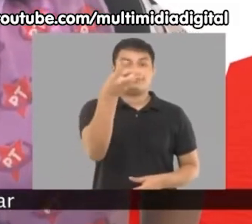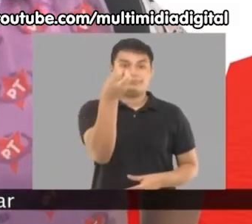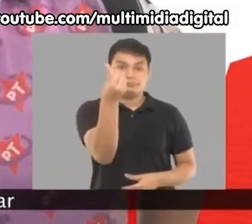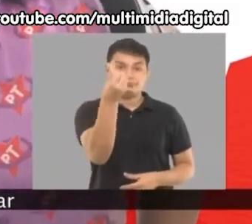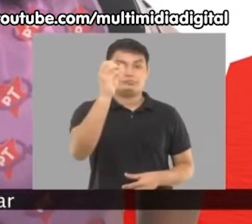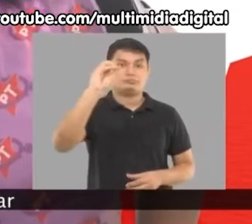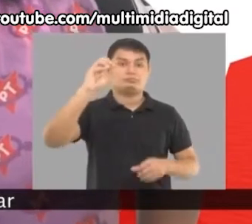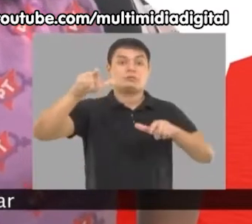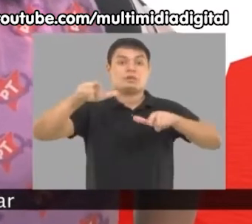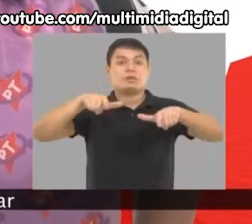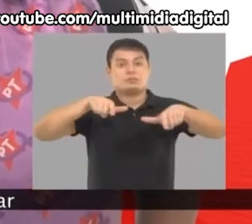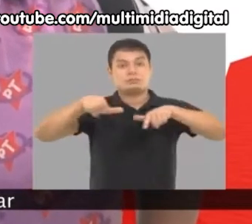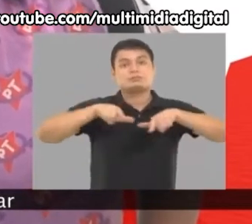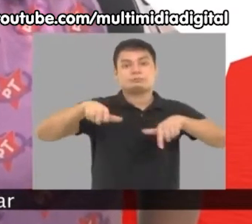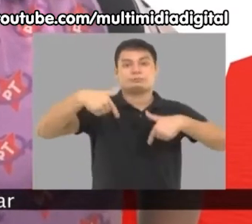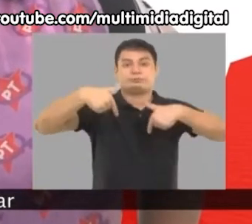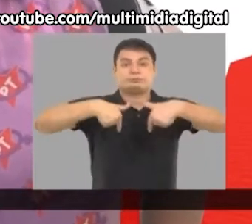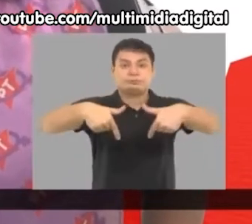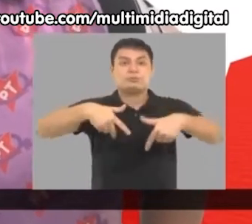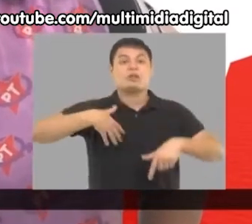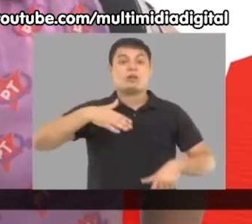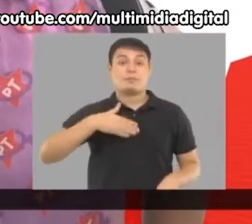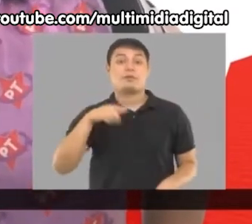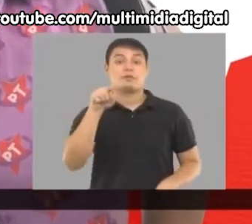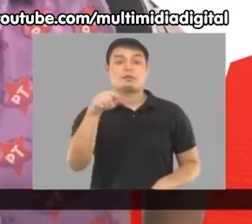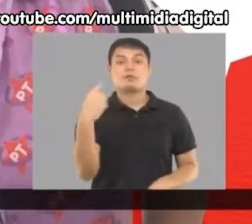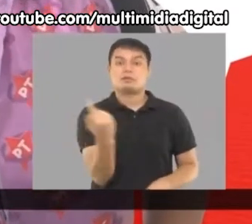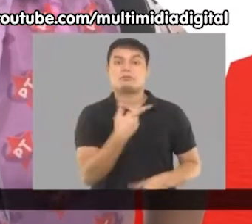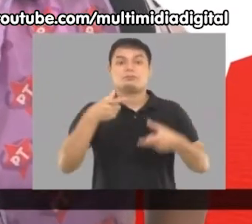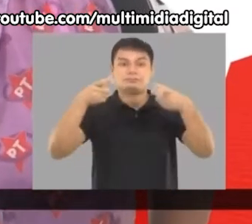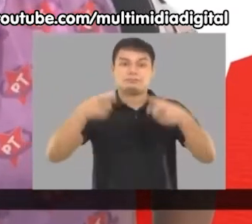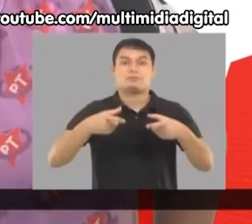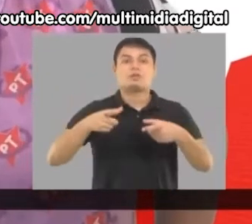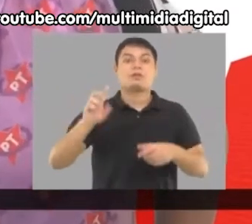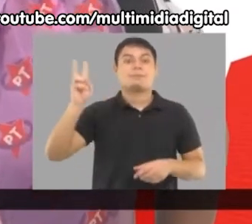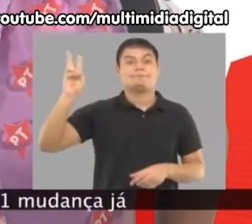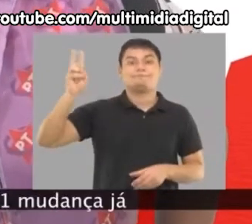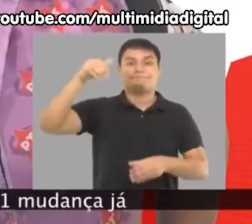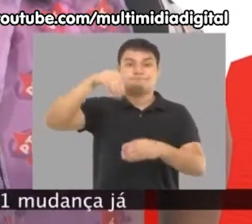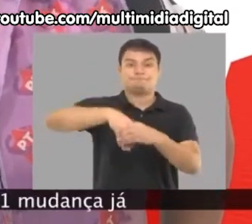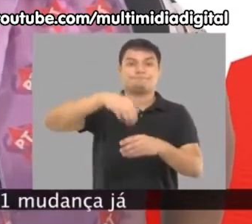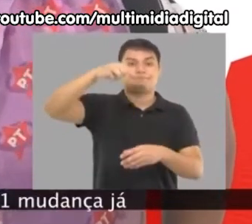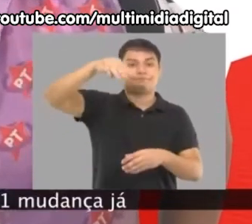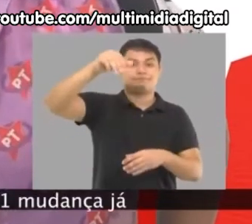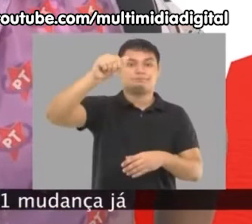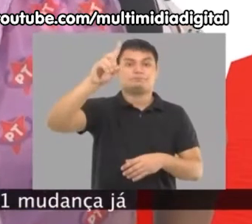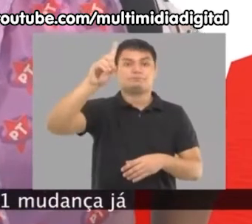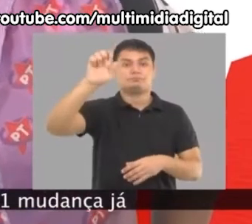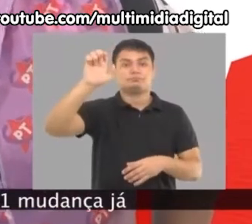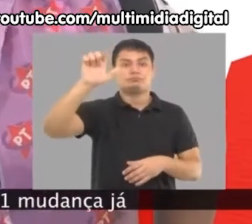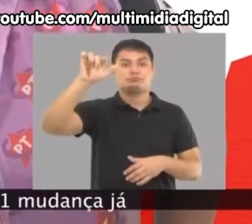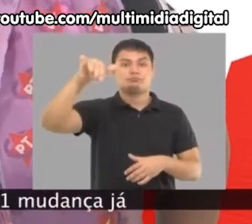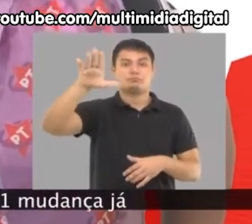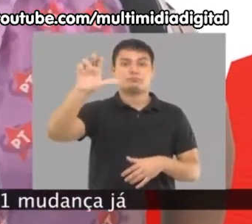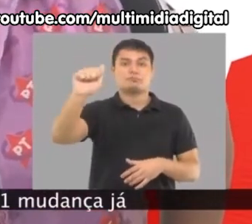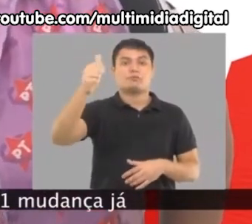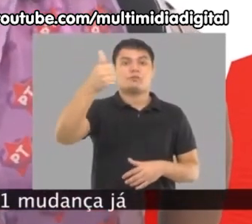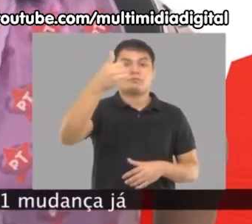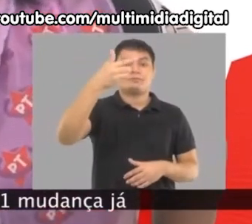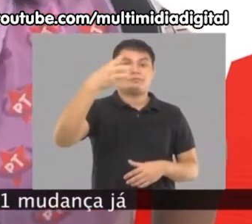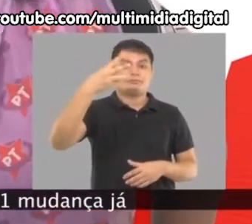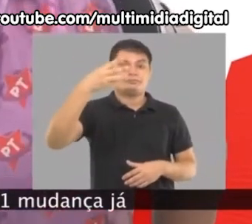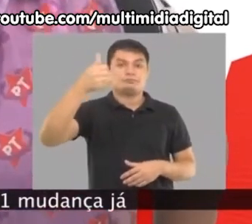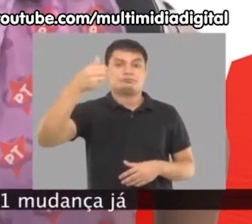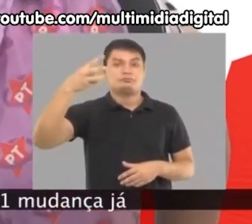Macapá, 262 motivos para aqui ficar e lutar. Esse é o meu, é o seu, é o nosso lugar. Para vereadoras de Macapá, vote Madalena,